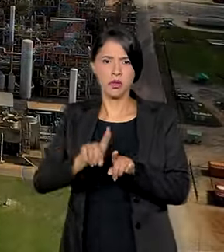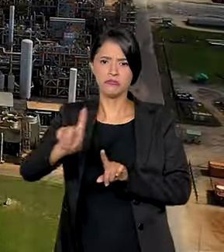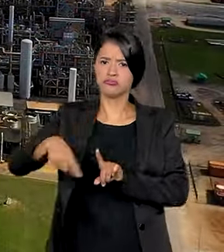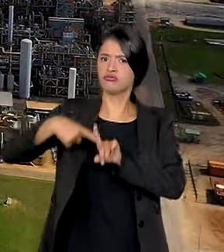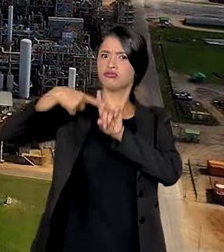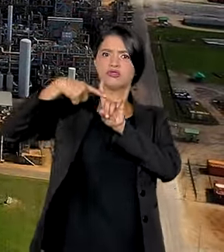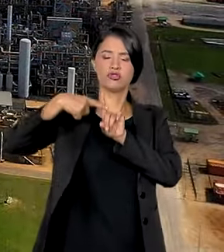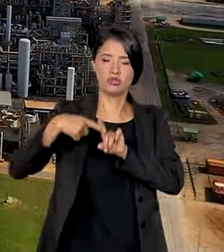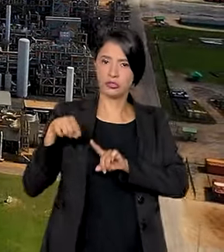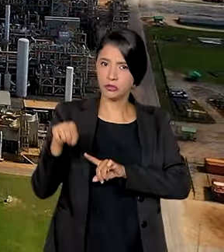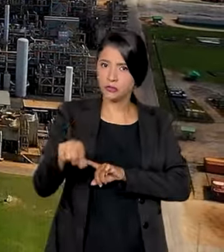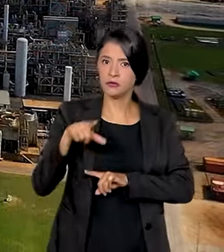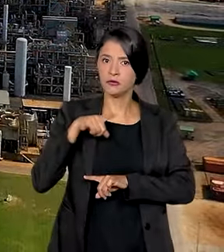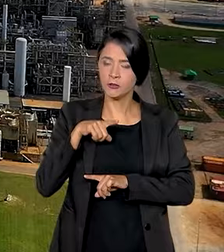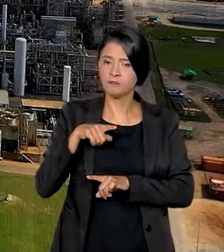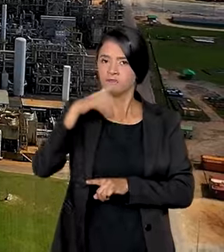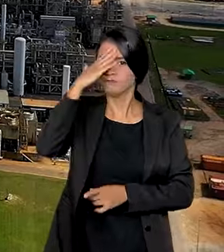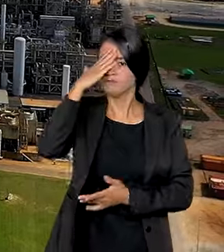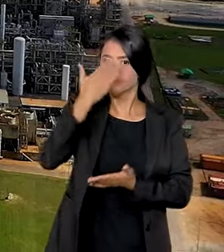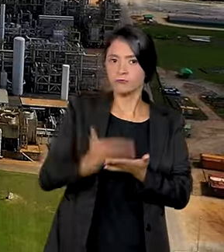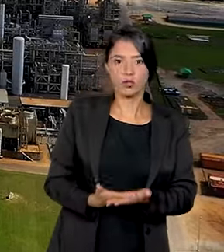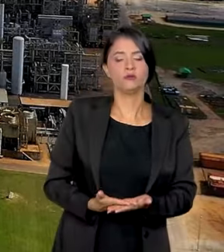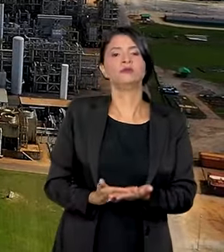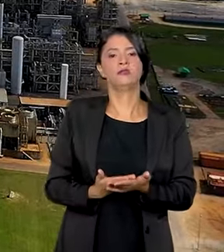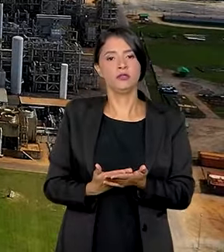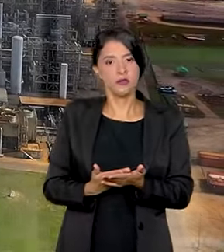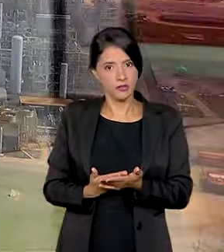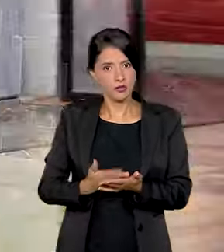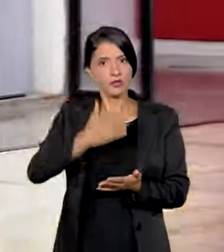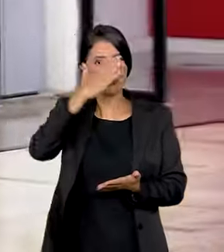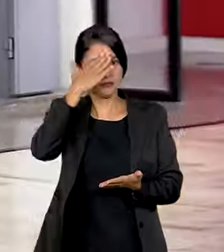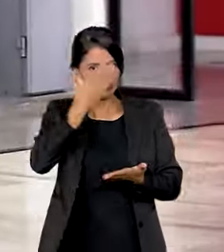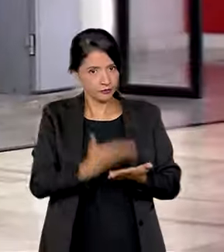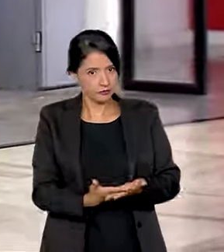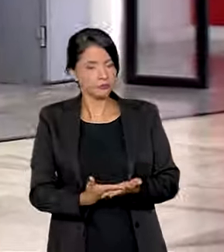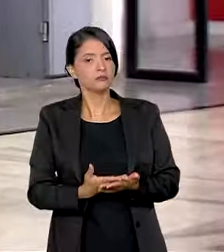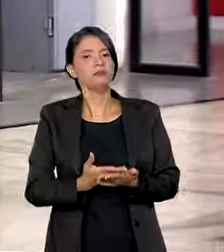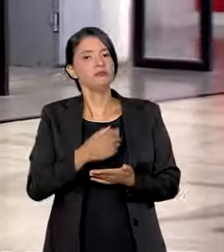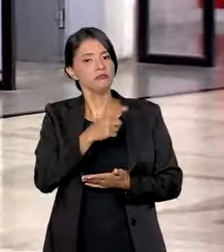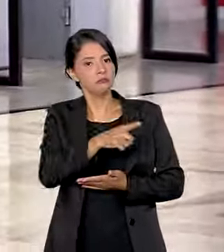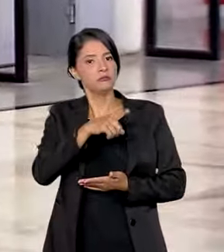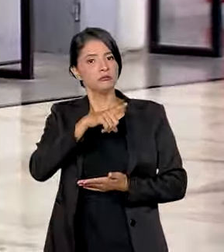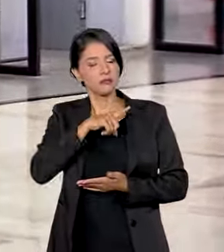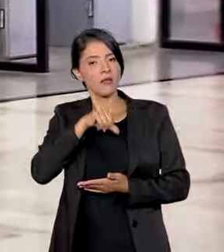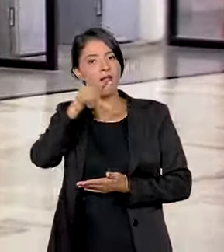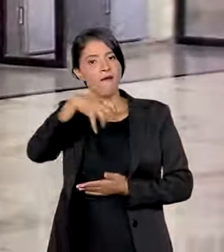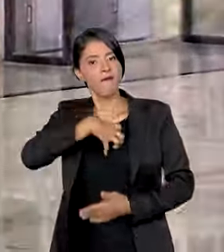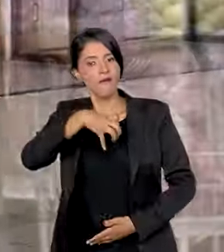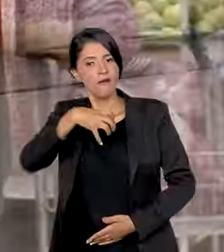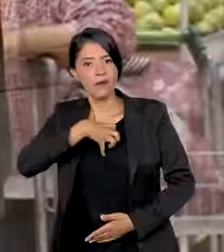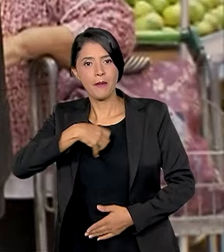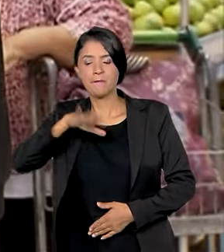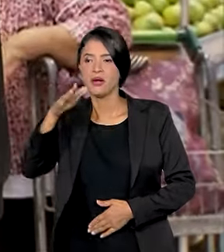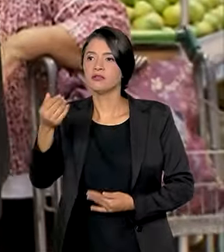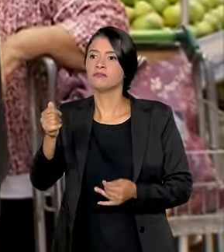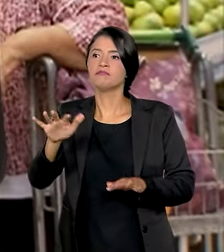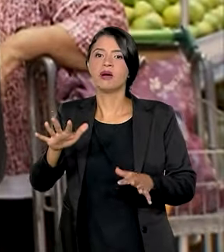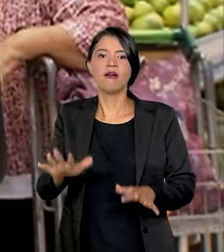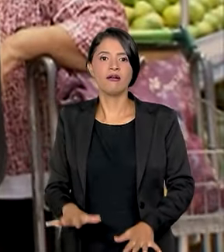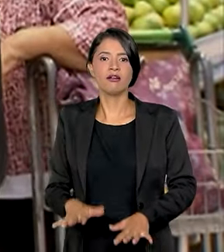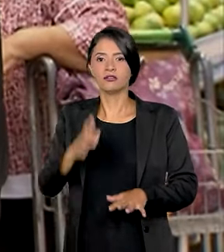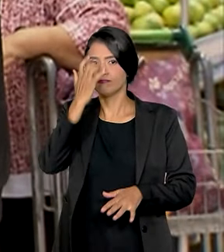positivamente. Confiança. Diz que a confiança é a forma mais